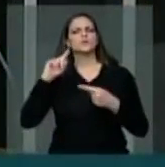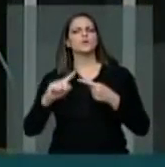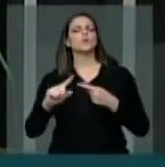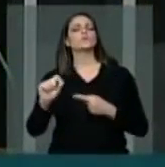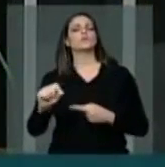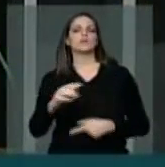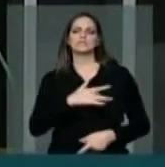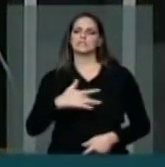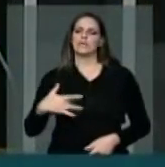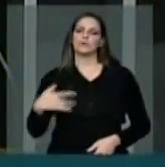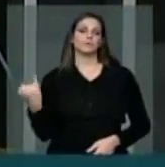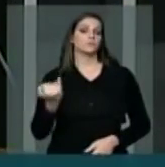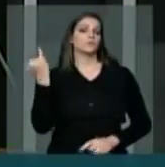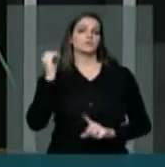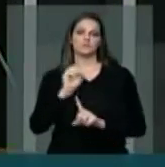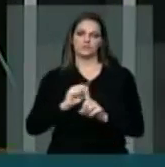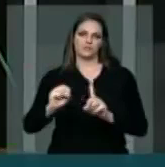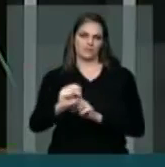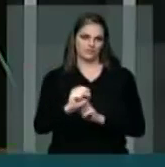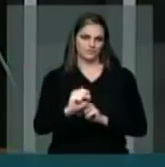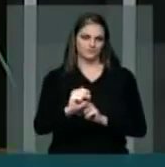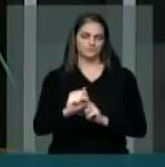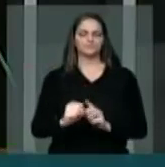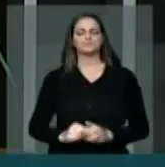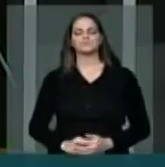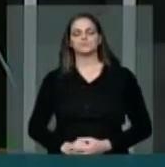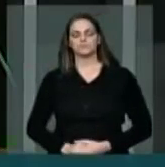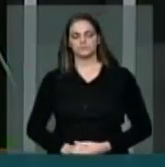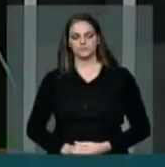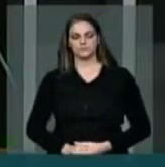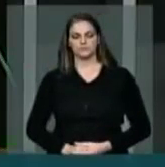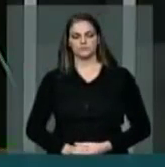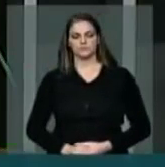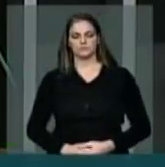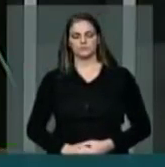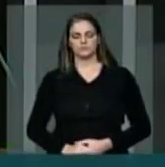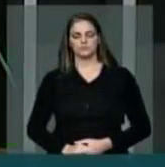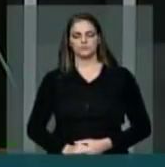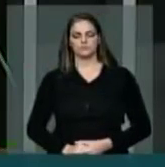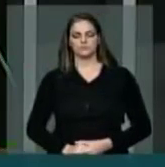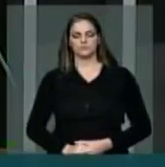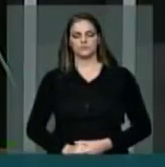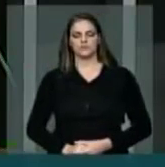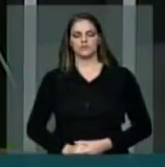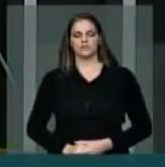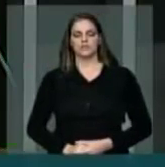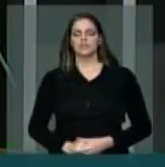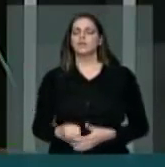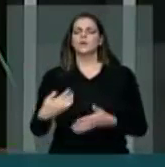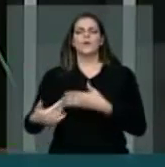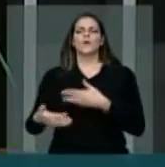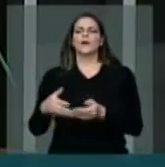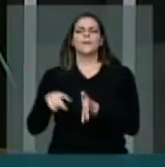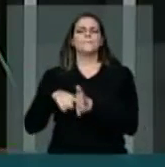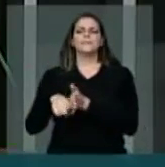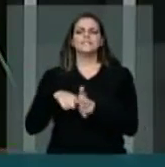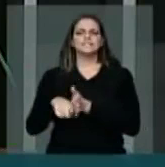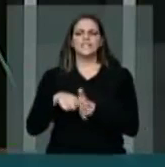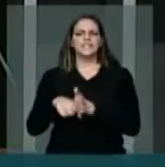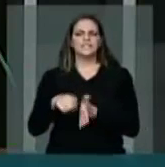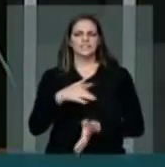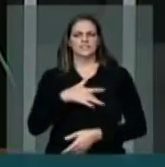principais de uma sociedade. Por isso, quero a qualquer iniciativa de pesquisa e desenvolvimento que traga